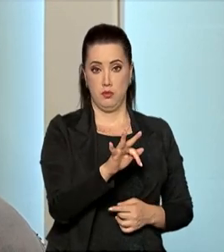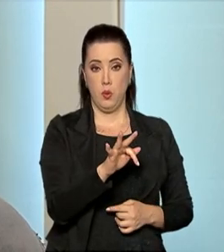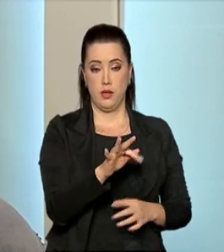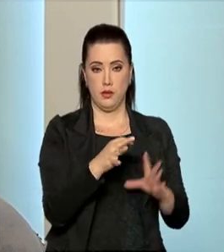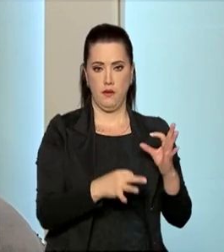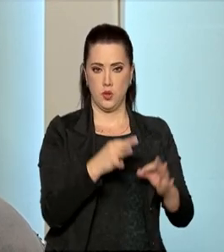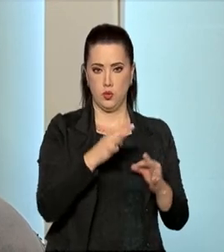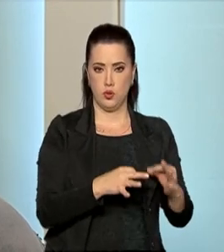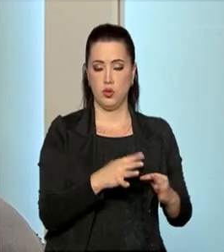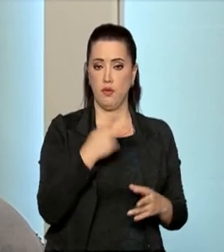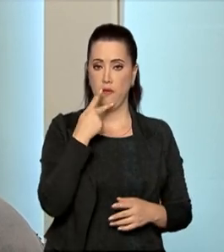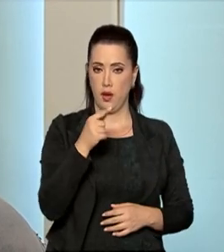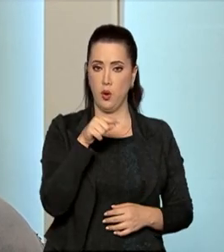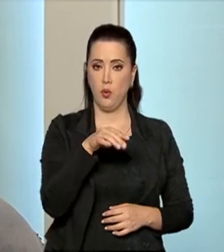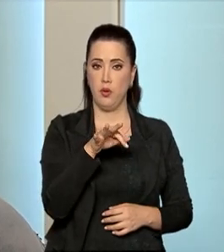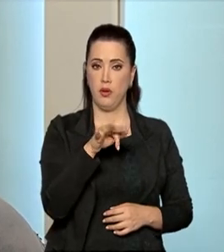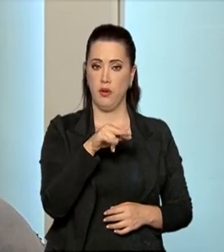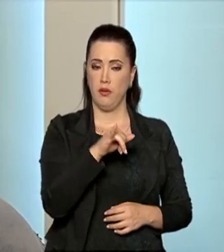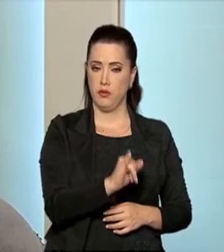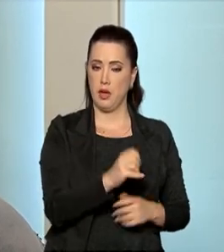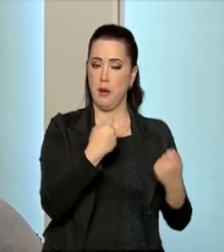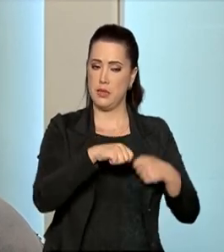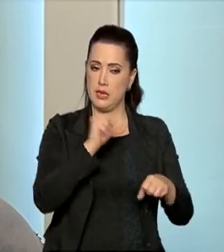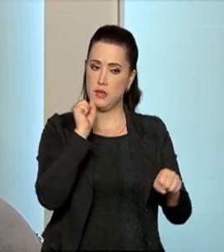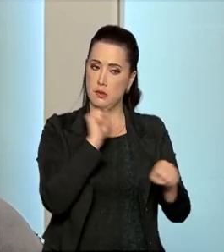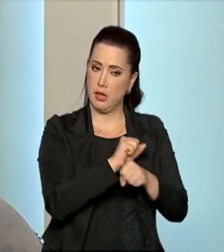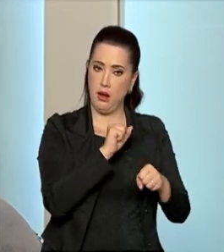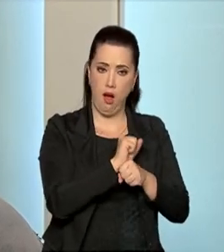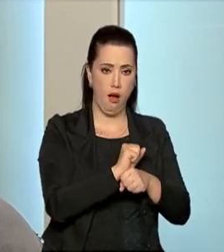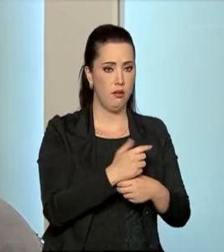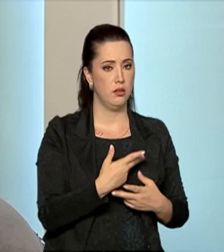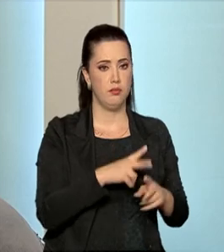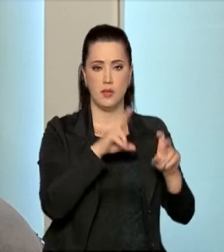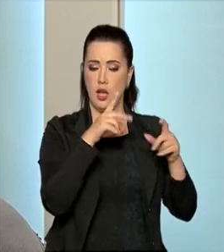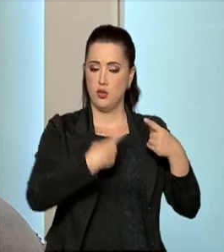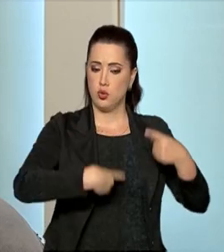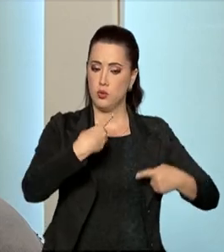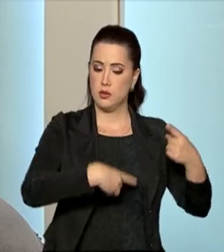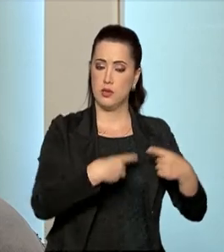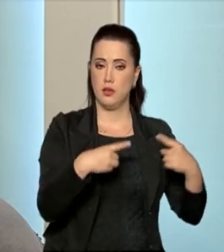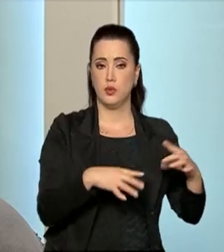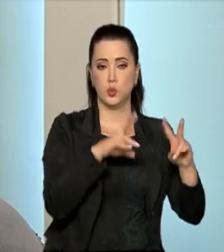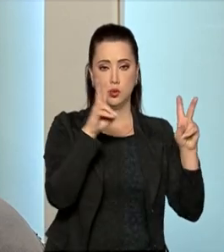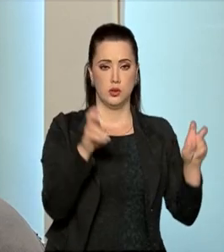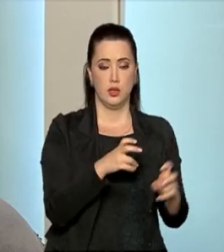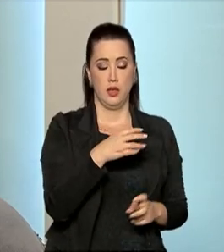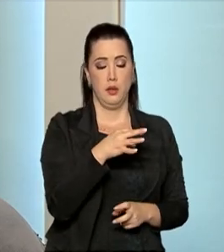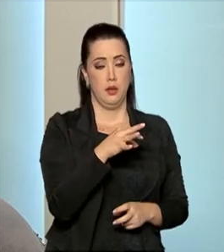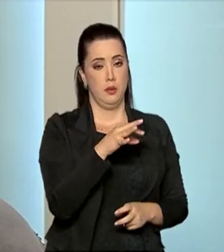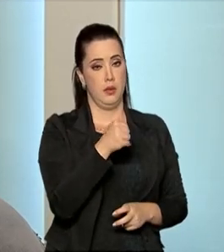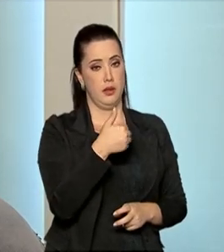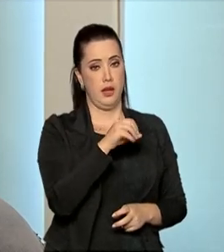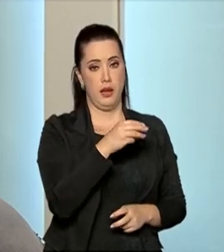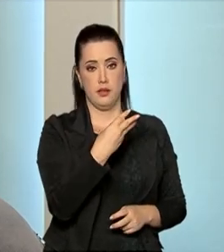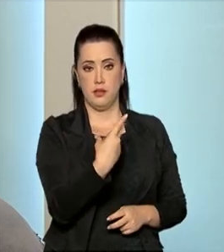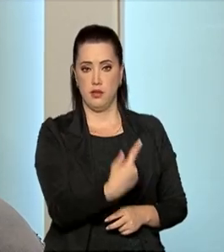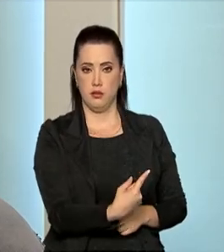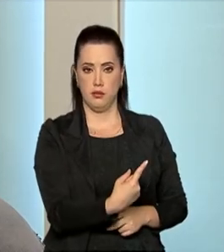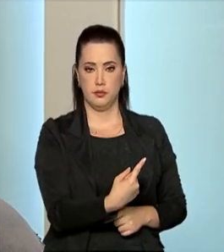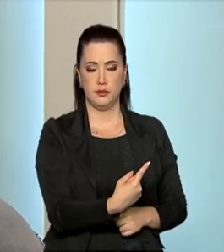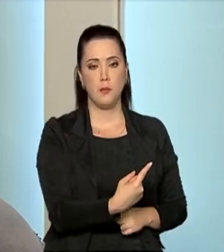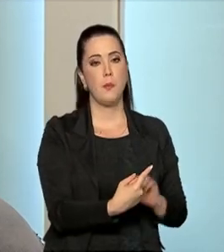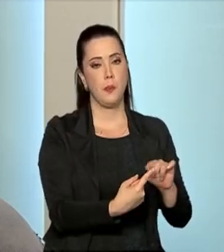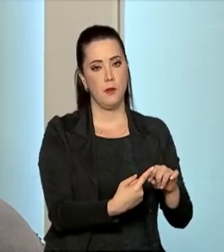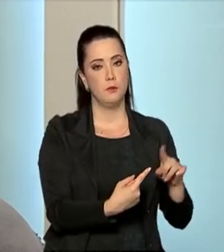aguardasse a definição do tema 1031, que vai discutir, rediscutir a questão da PET